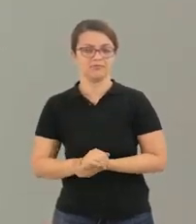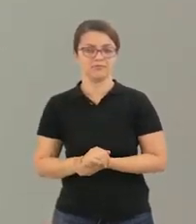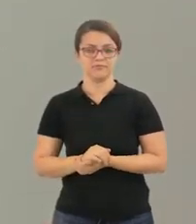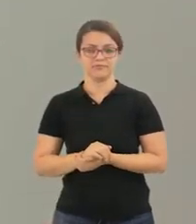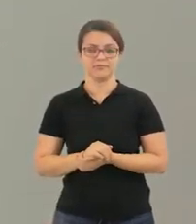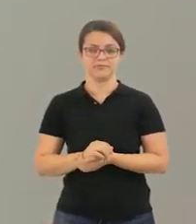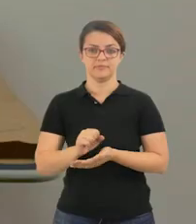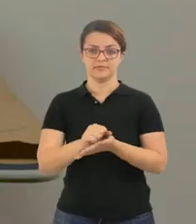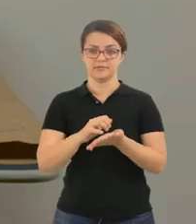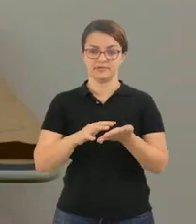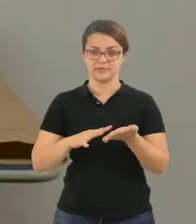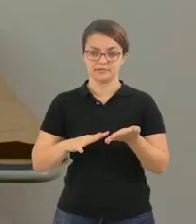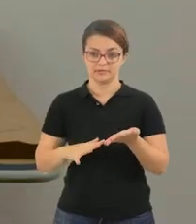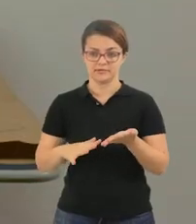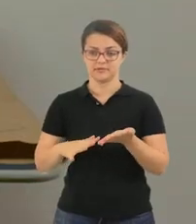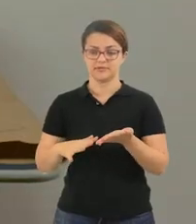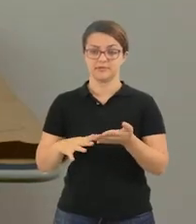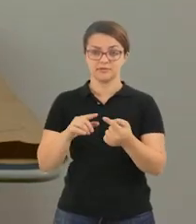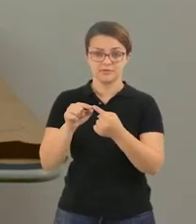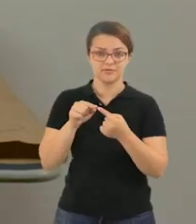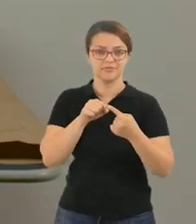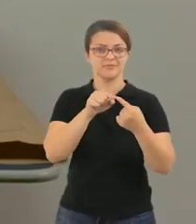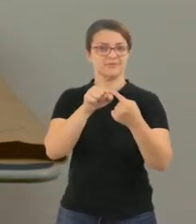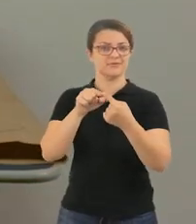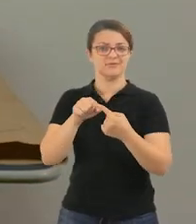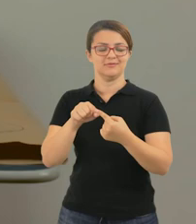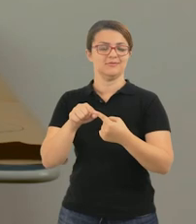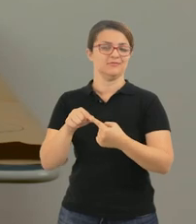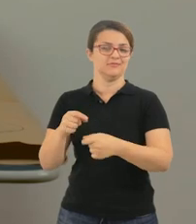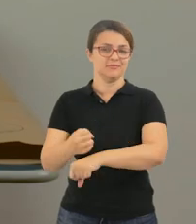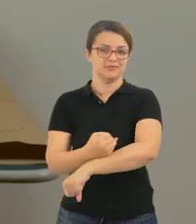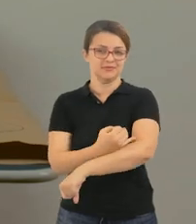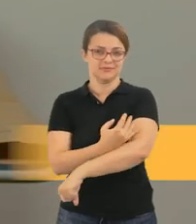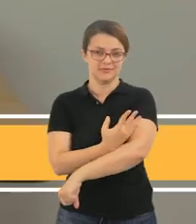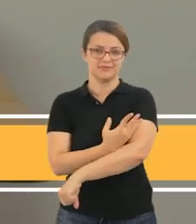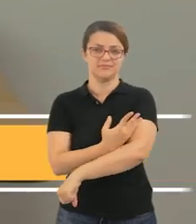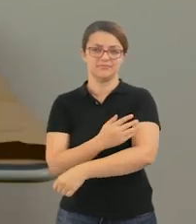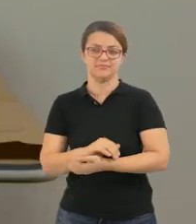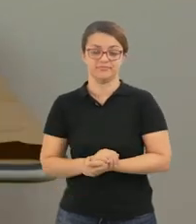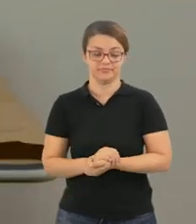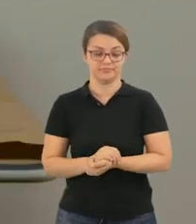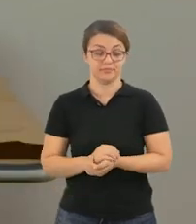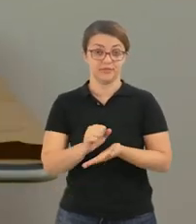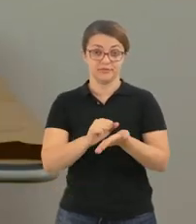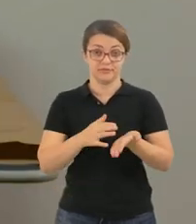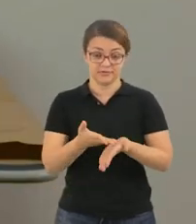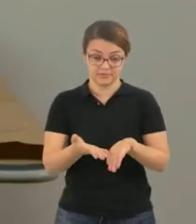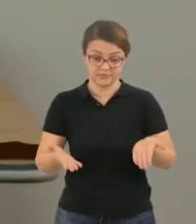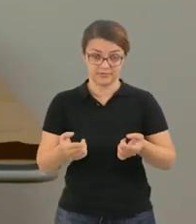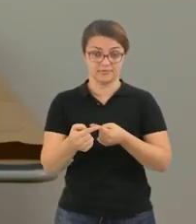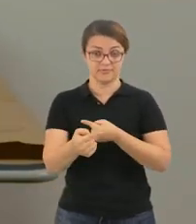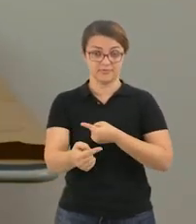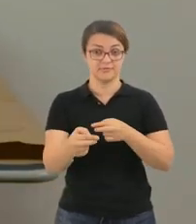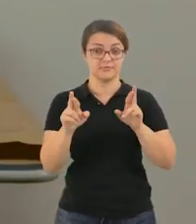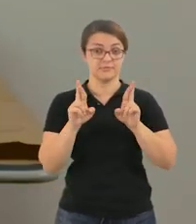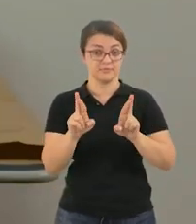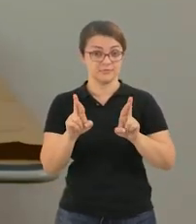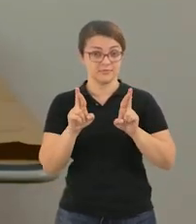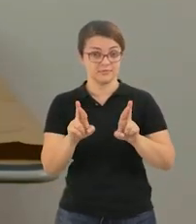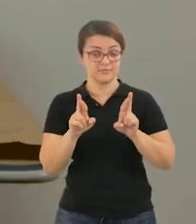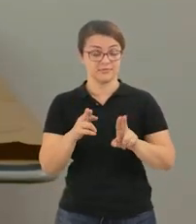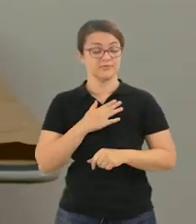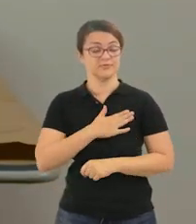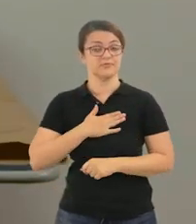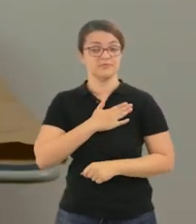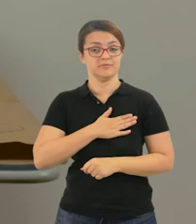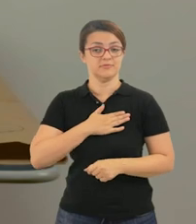uma atividade que estabelece conexão de emoções com uma criança. Essas foram as atividades dessa semana. Espero que